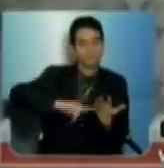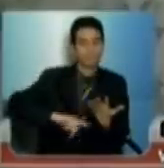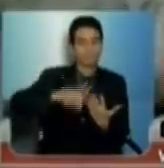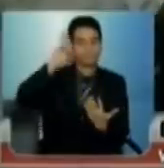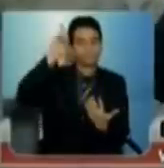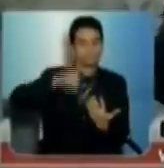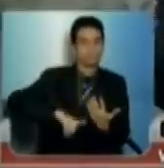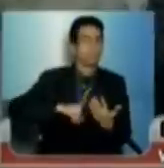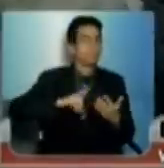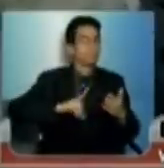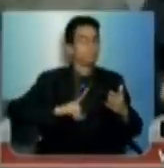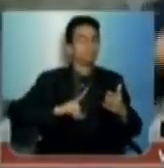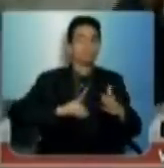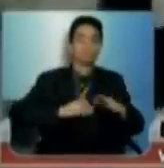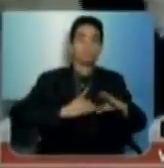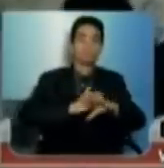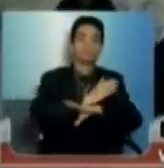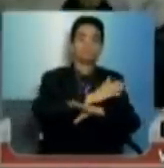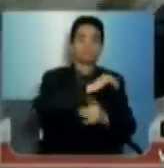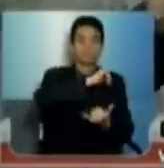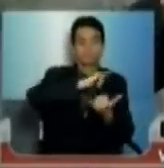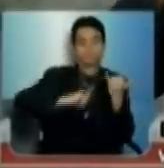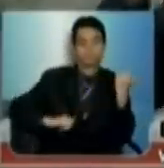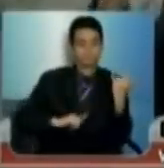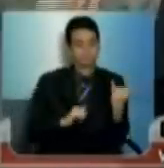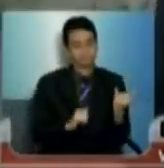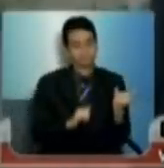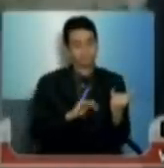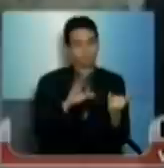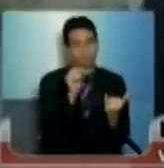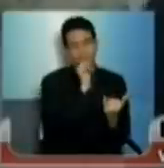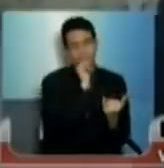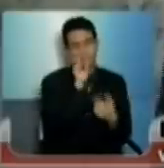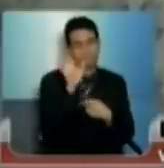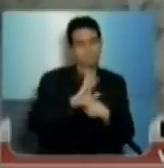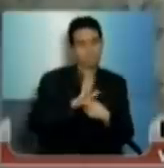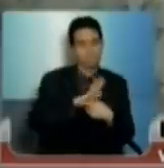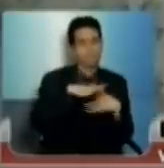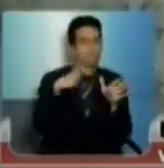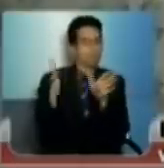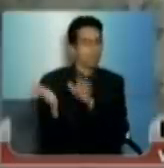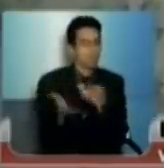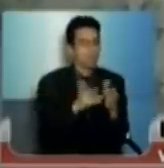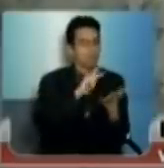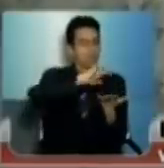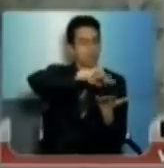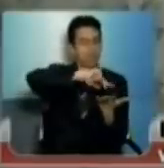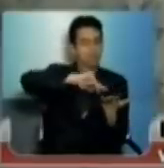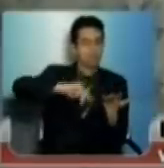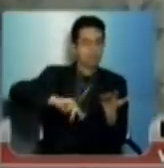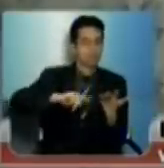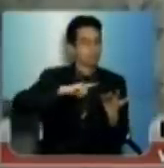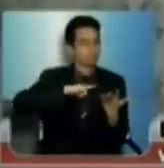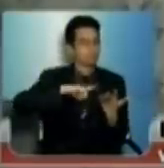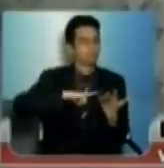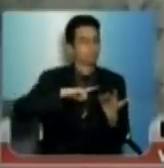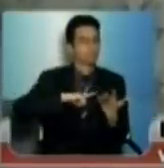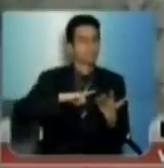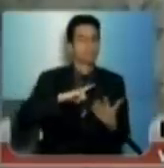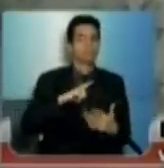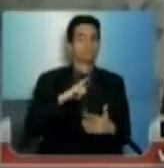direito à minha entrada da rede estadual e também de todas as redes municipais, dos 645